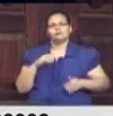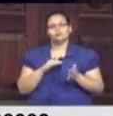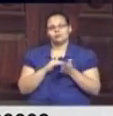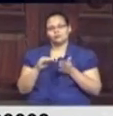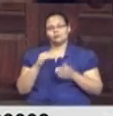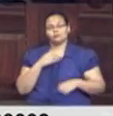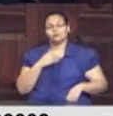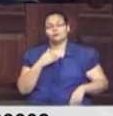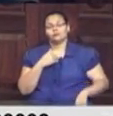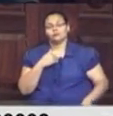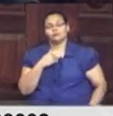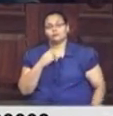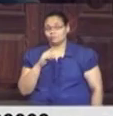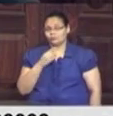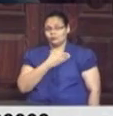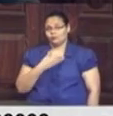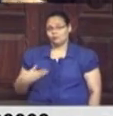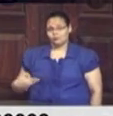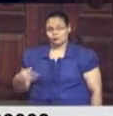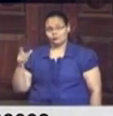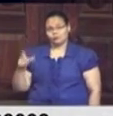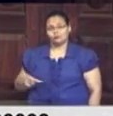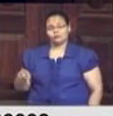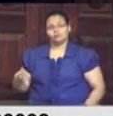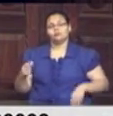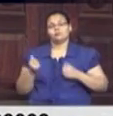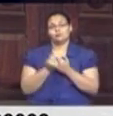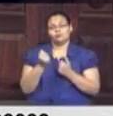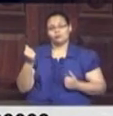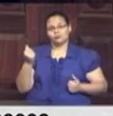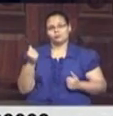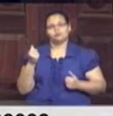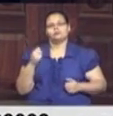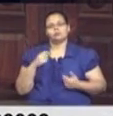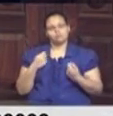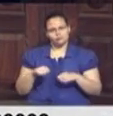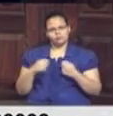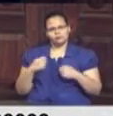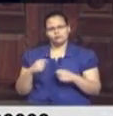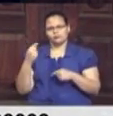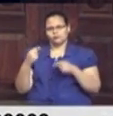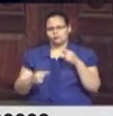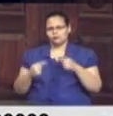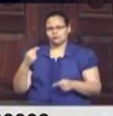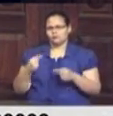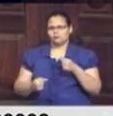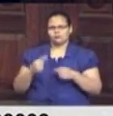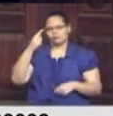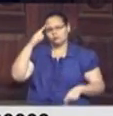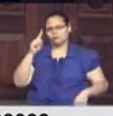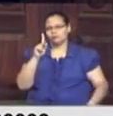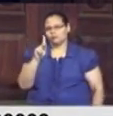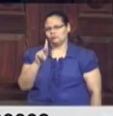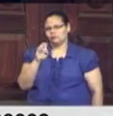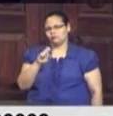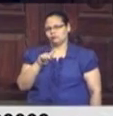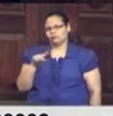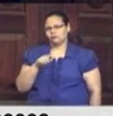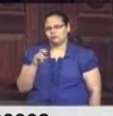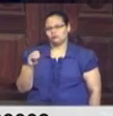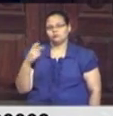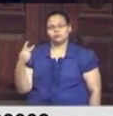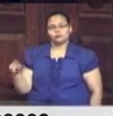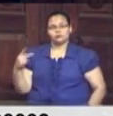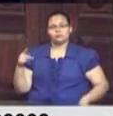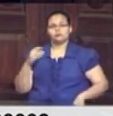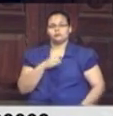também eu quero esclarecer uma coisa aqui, é preciso politizar a questão. Eu não sei se o pesão sabe quanto ele ganha de salário.